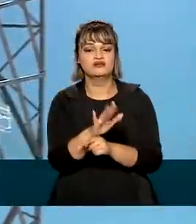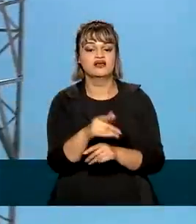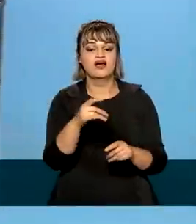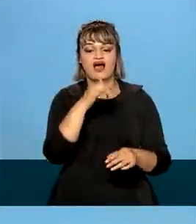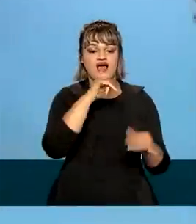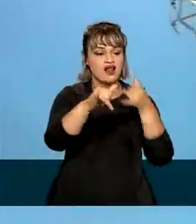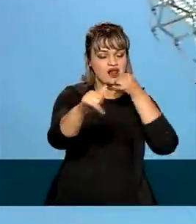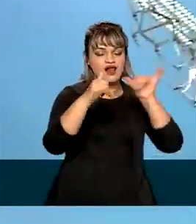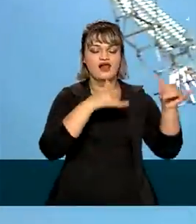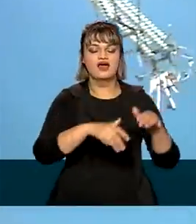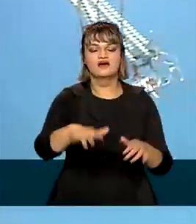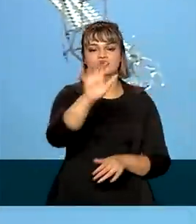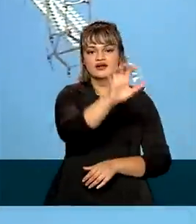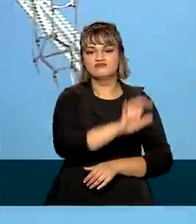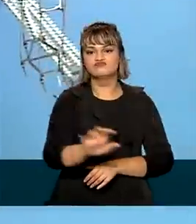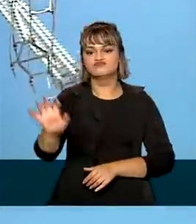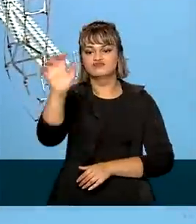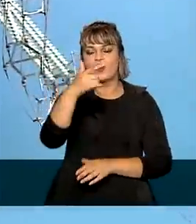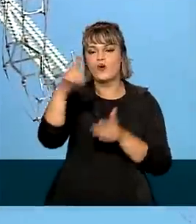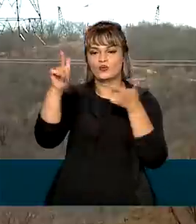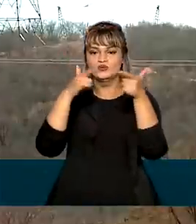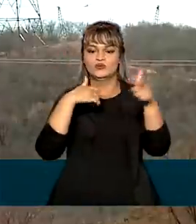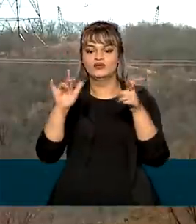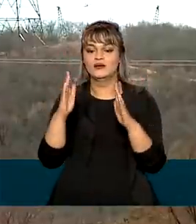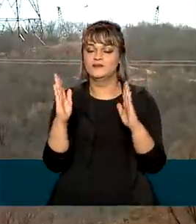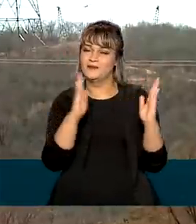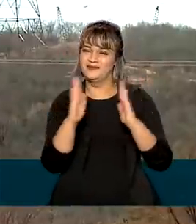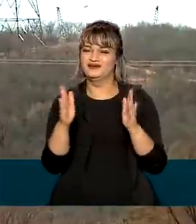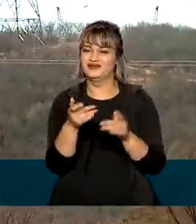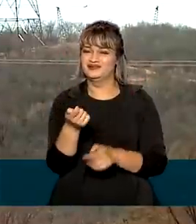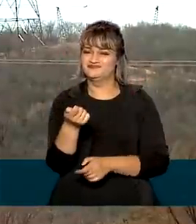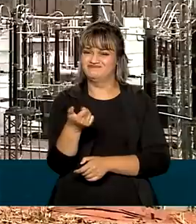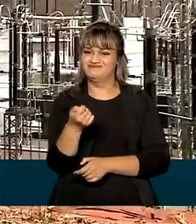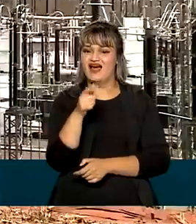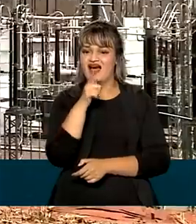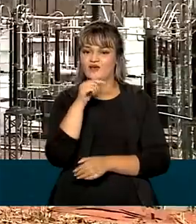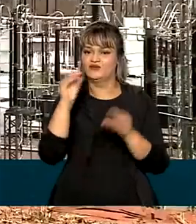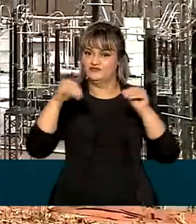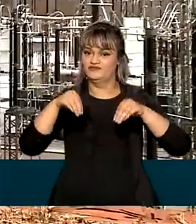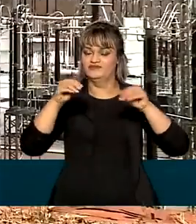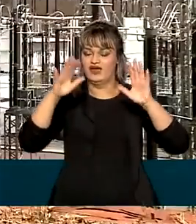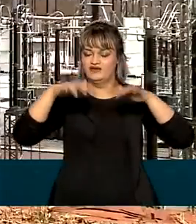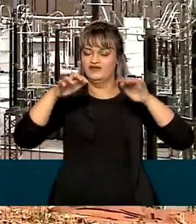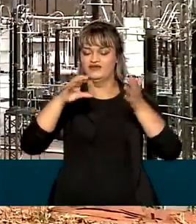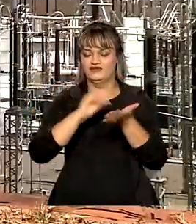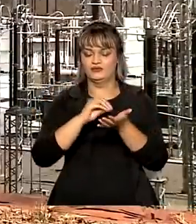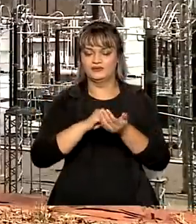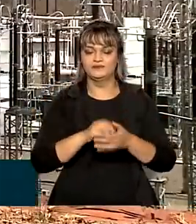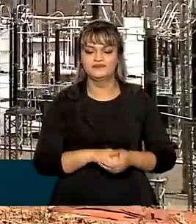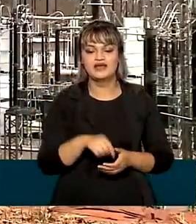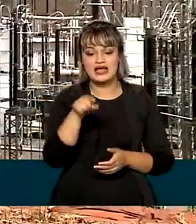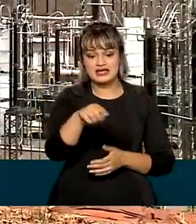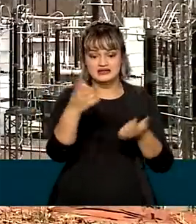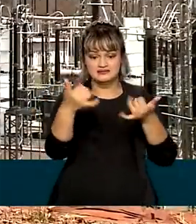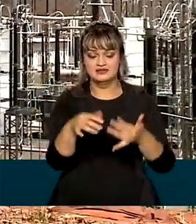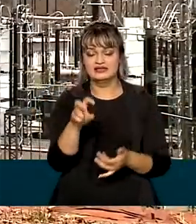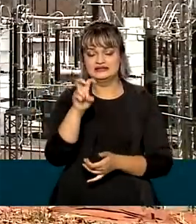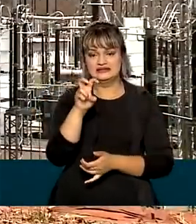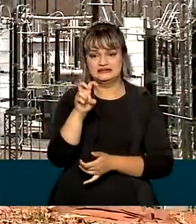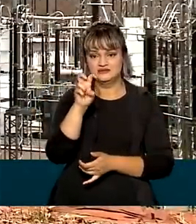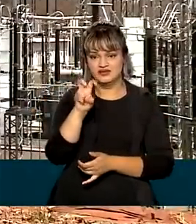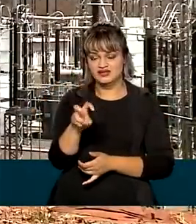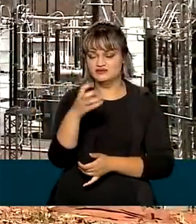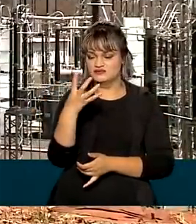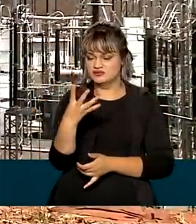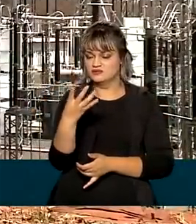na distribuição de energia, nesse momento de escassez hídrica. São 542 quilômetros de linha